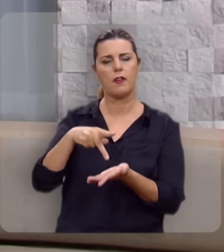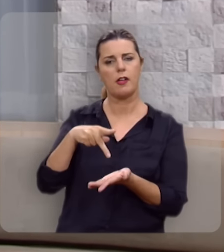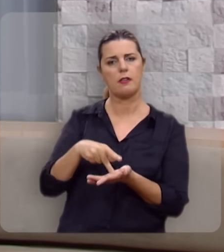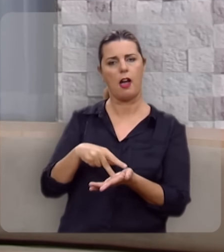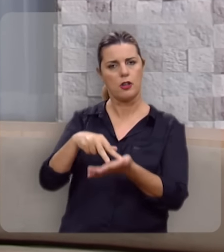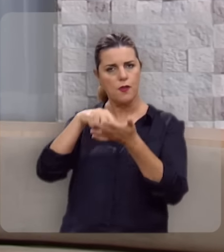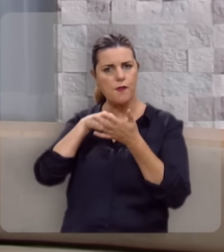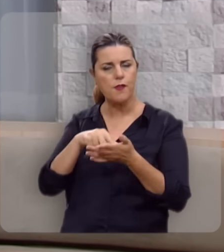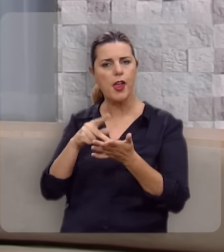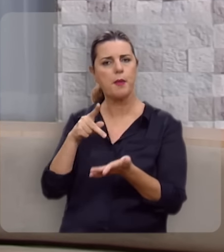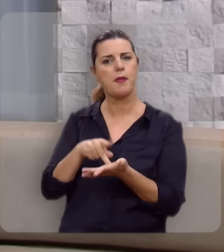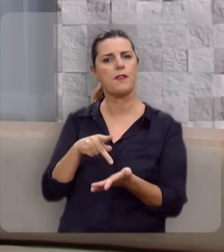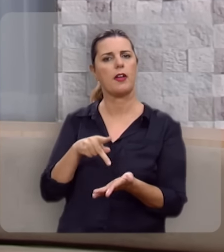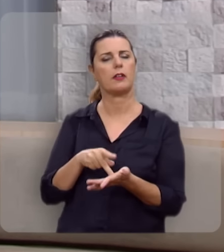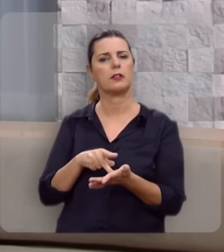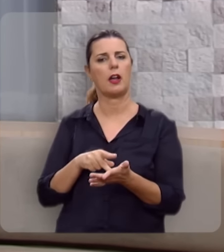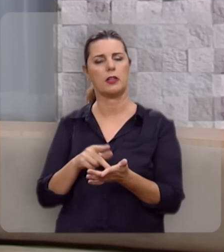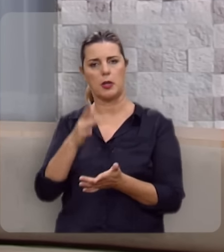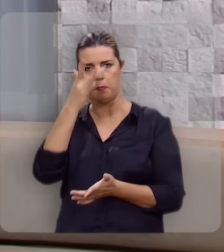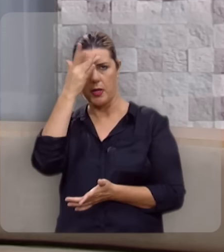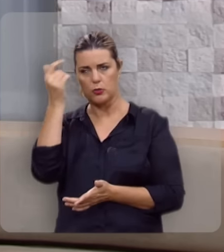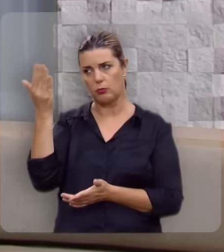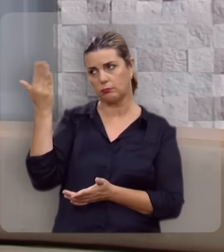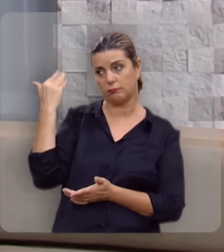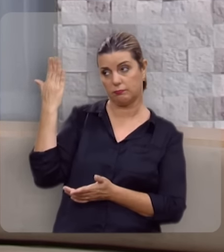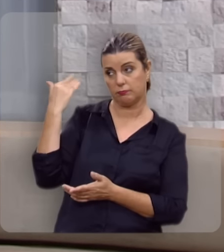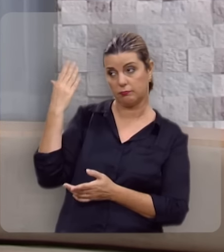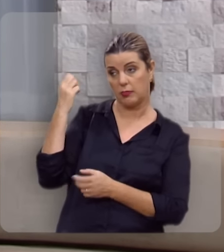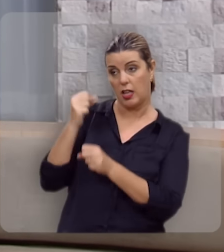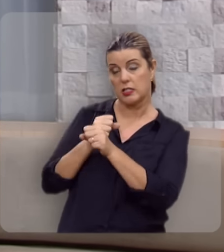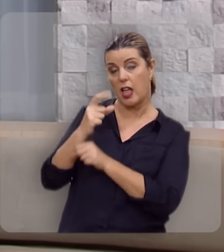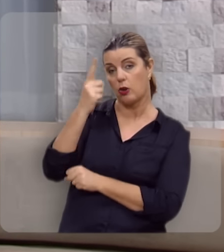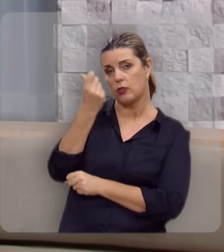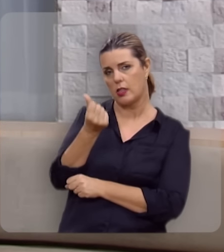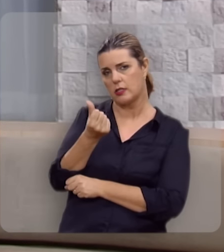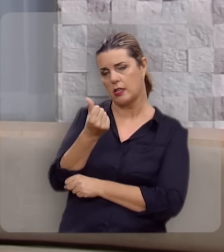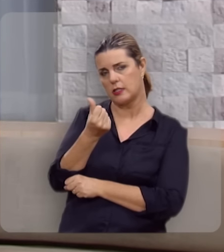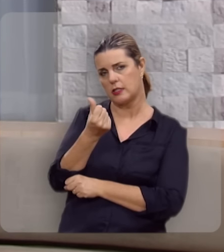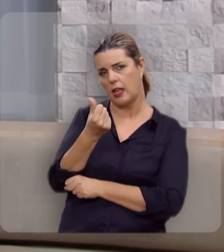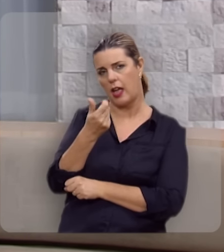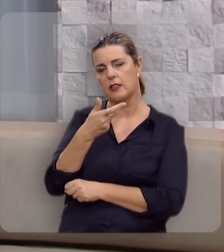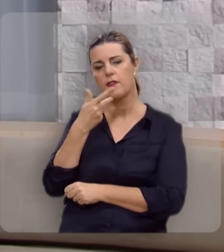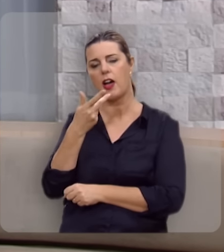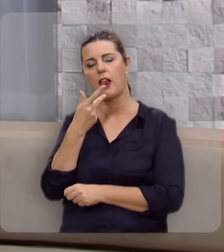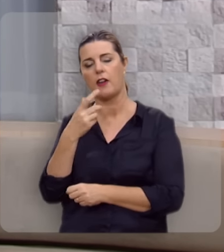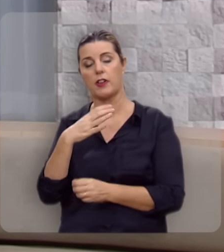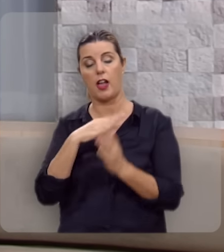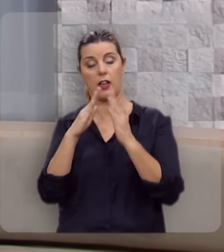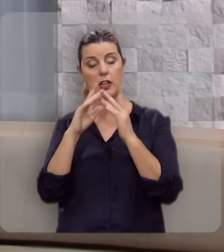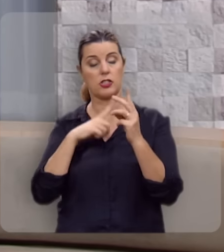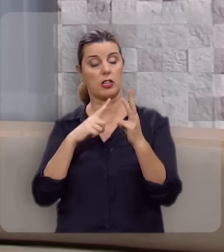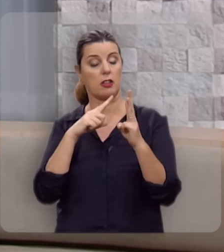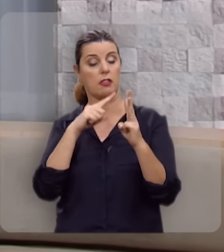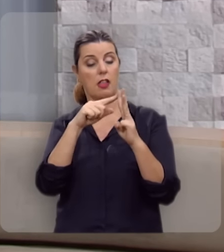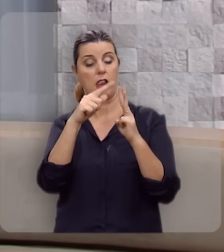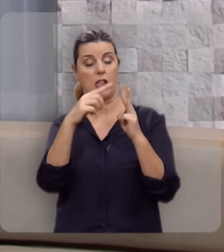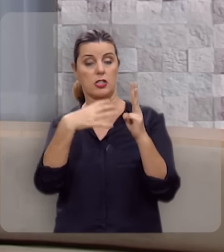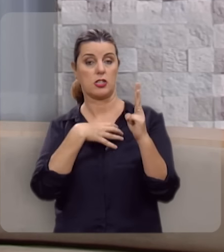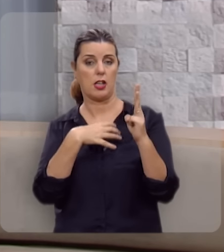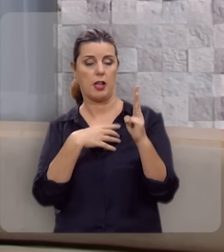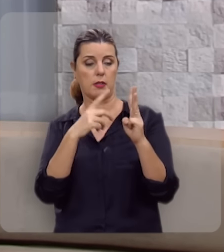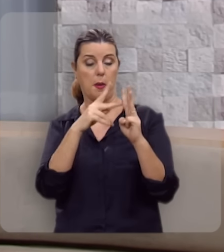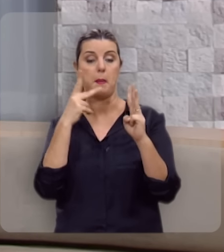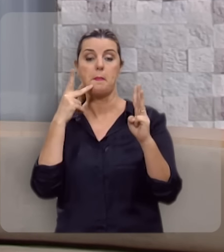baluarte da verdade? Os reformadores, lá no século XVI, afirmaram que esta igreja tinha três características.